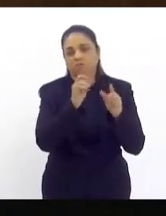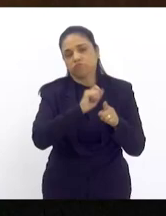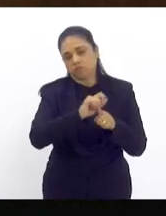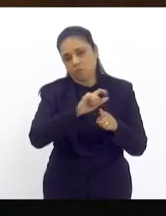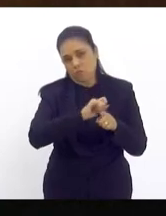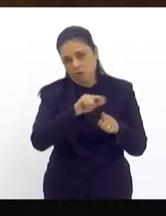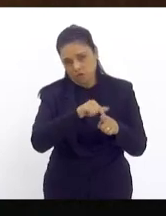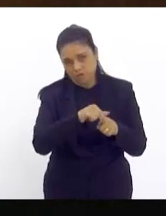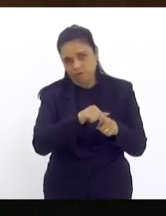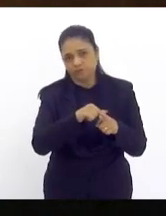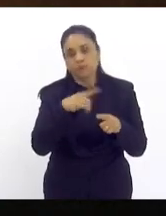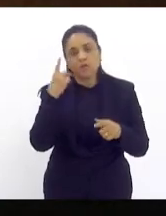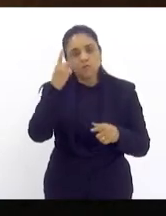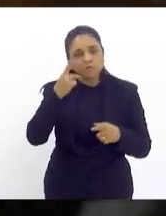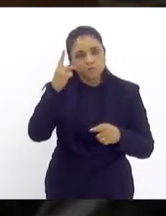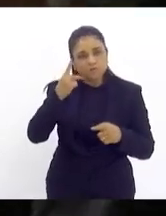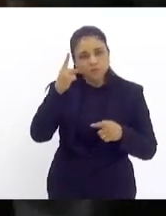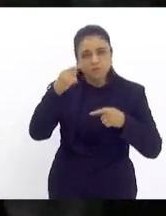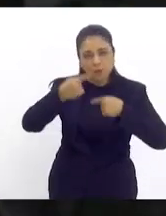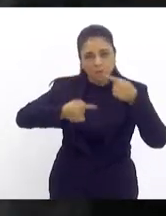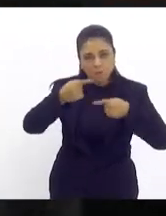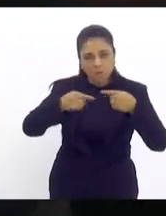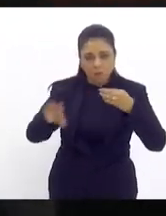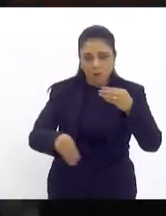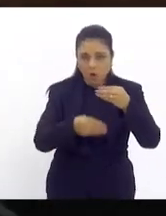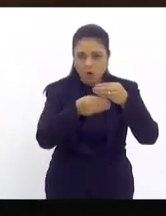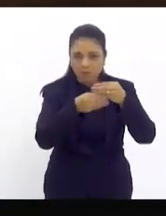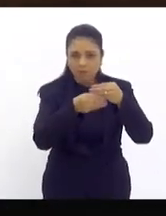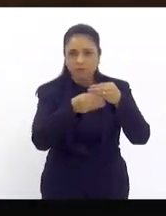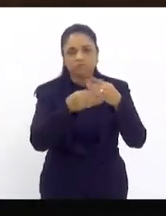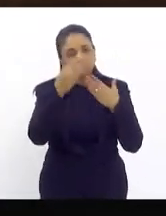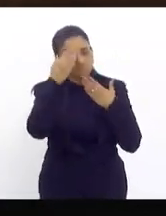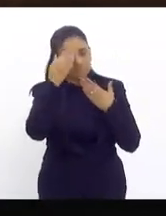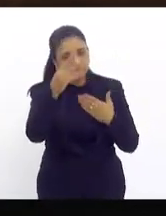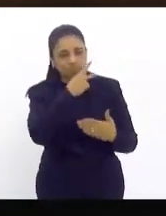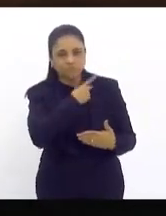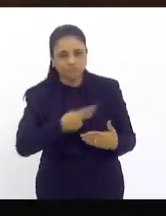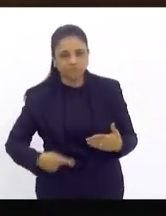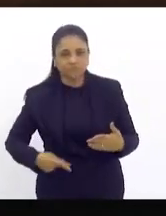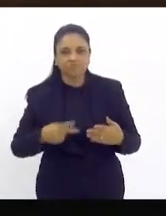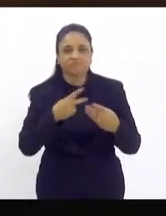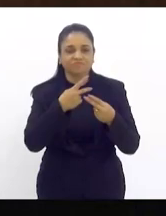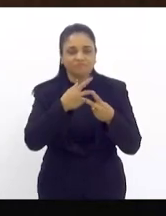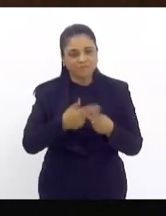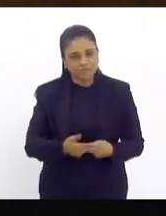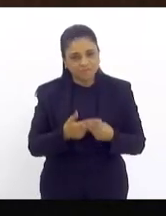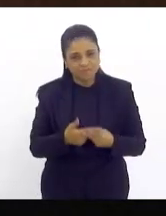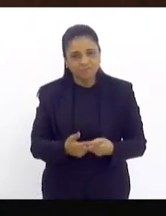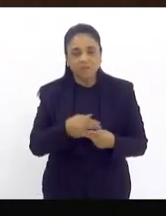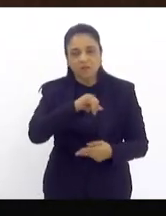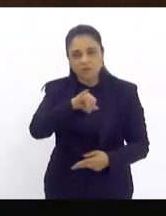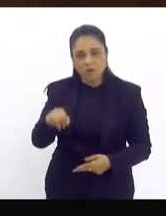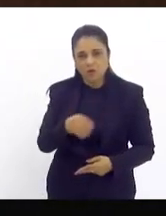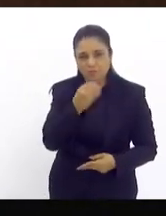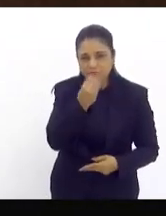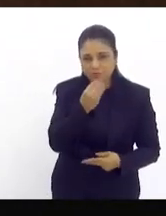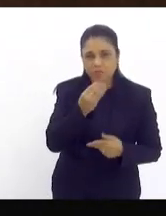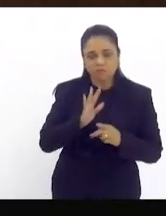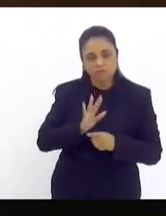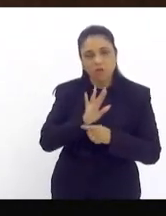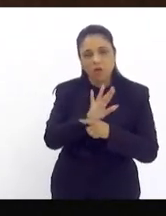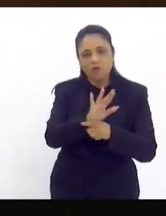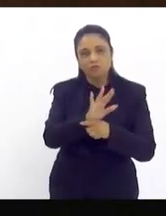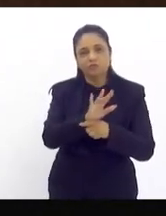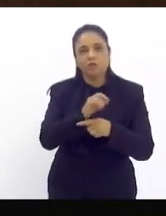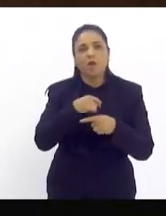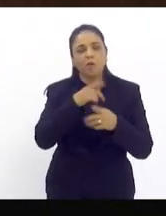outras políticas públicas complementares agradeço vossa excelência a paciência e a oportunidade de poder colaborar o projeto